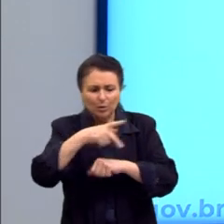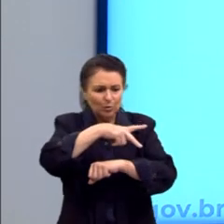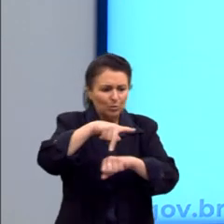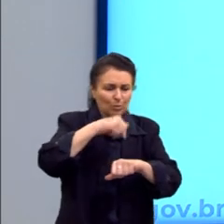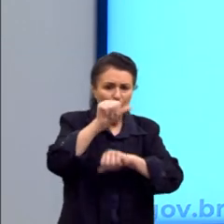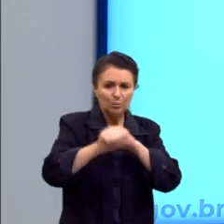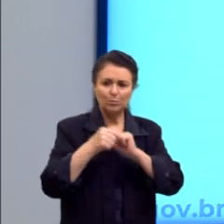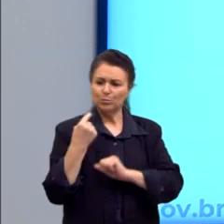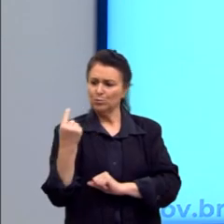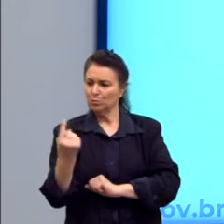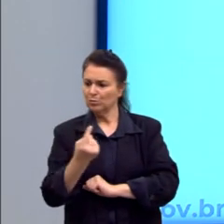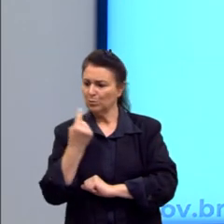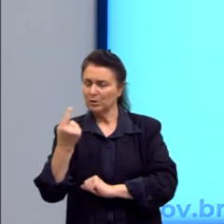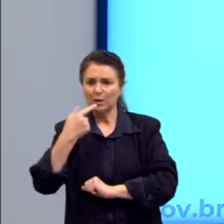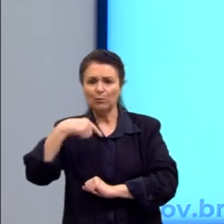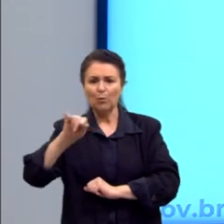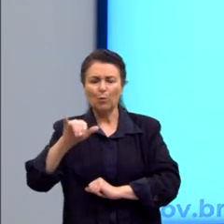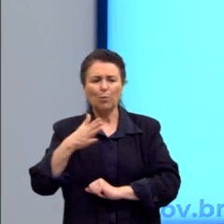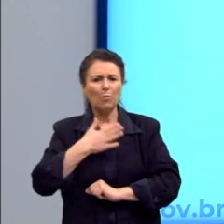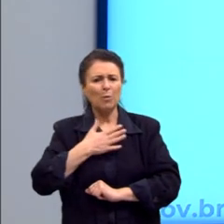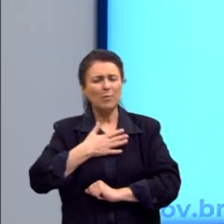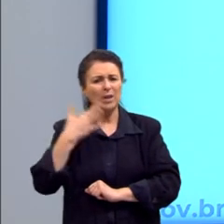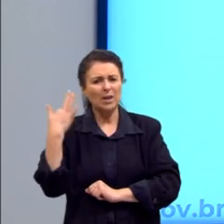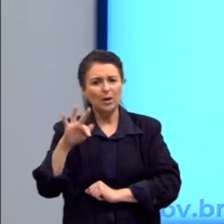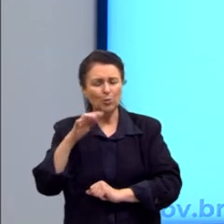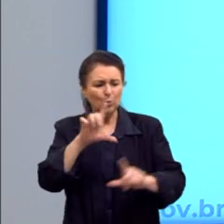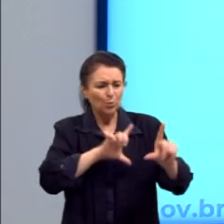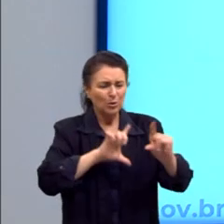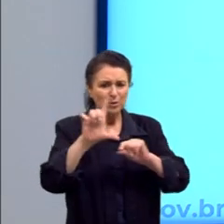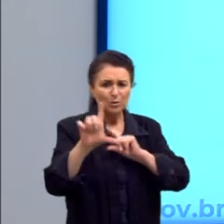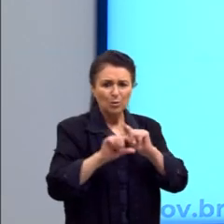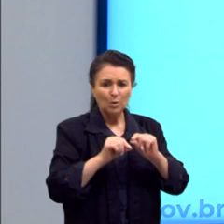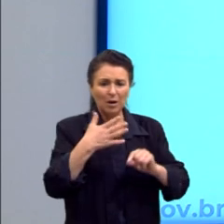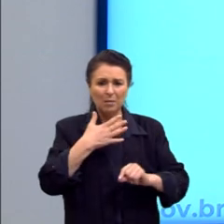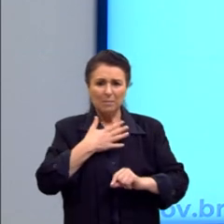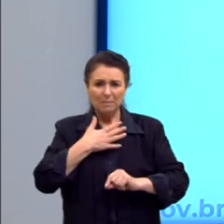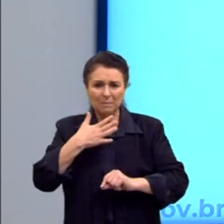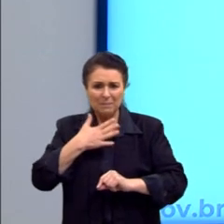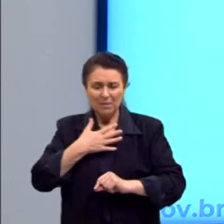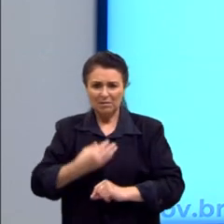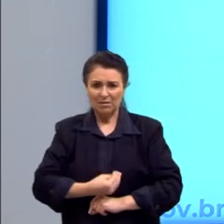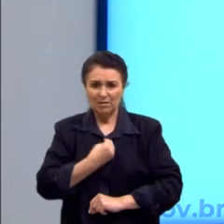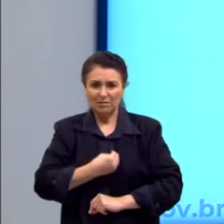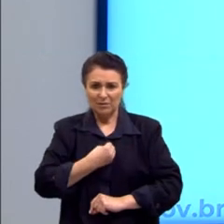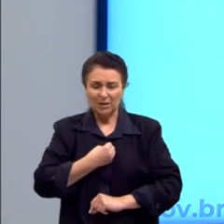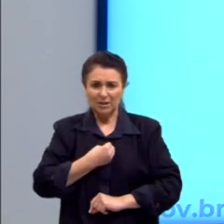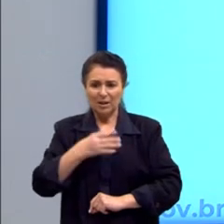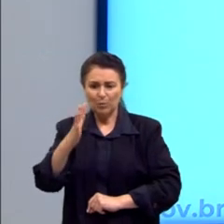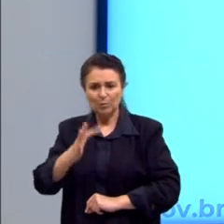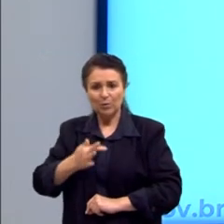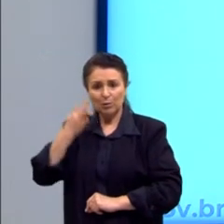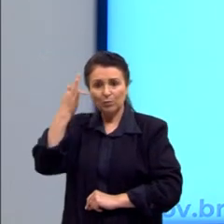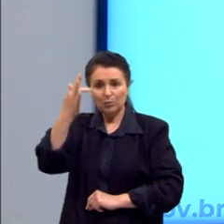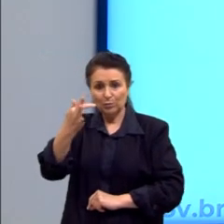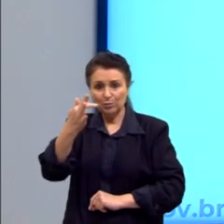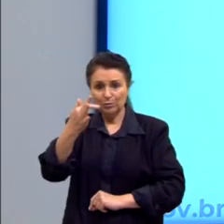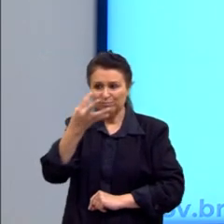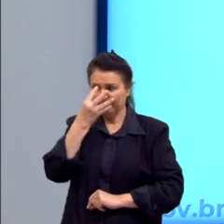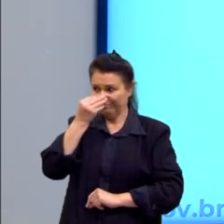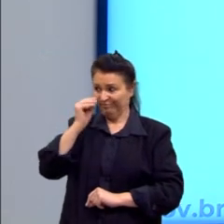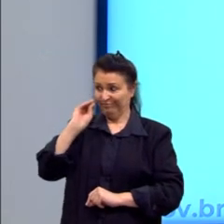sozinho vou com minha dor, escolho minha sentença, correr a meu destino, para burlar a lei.